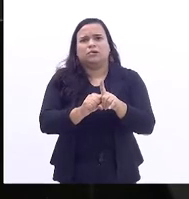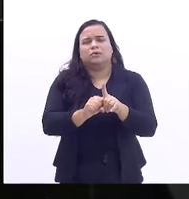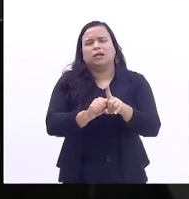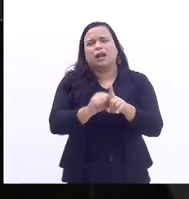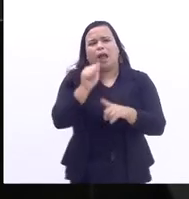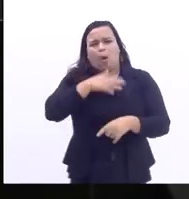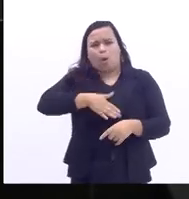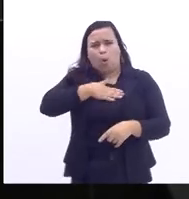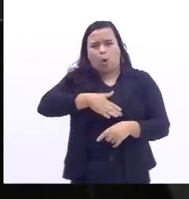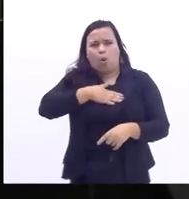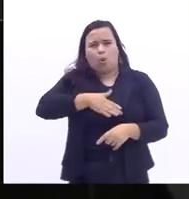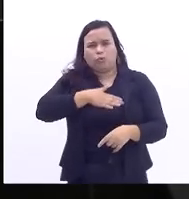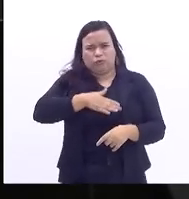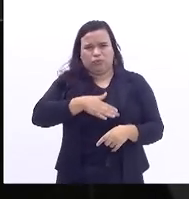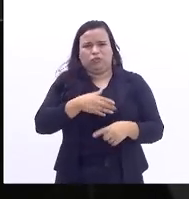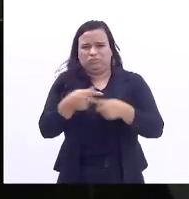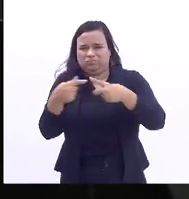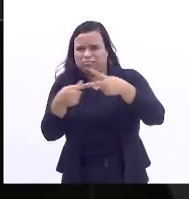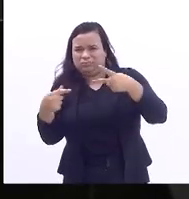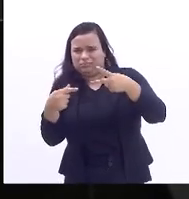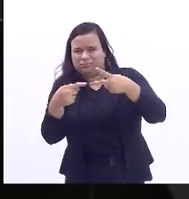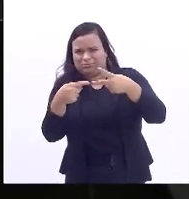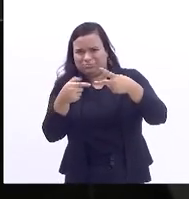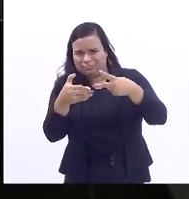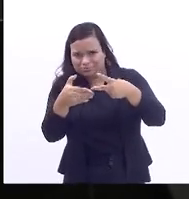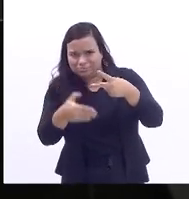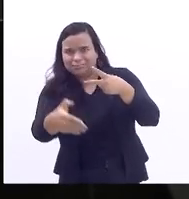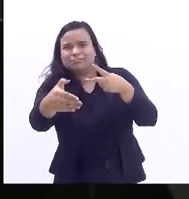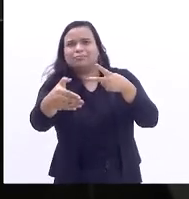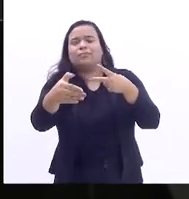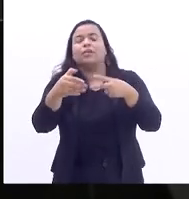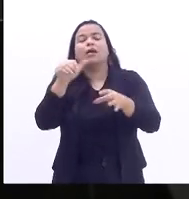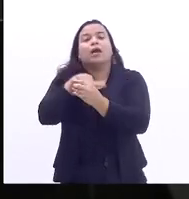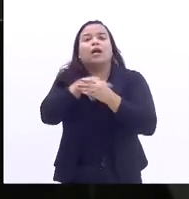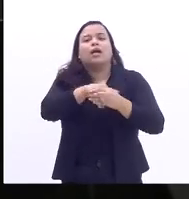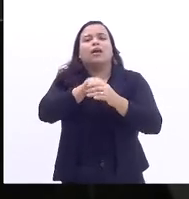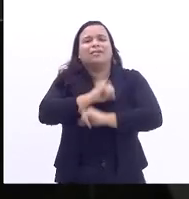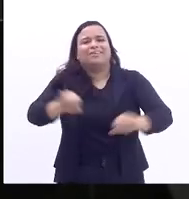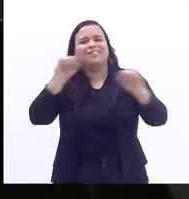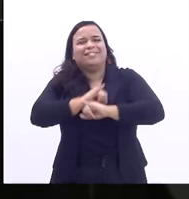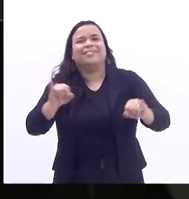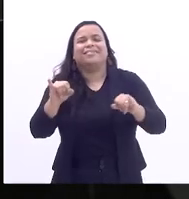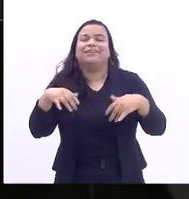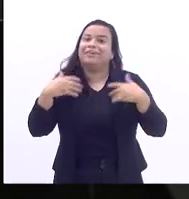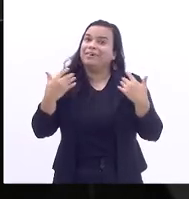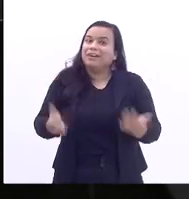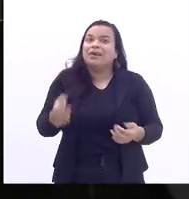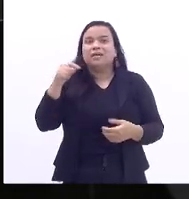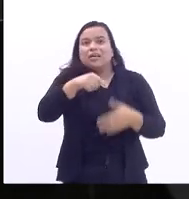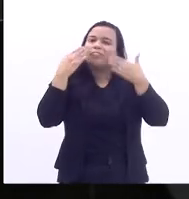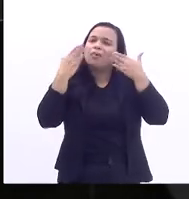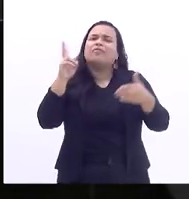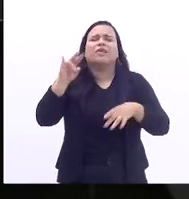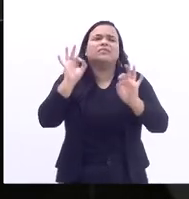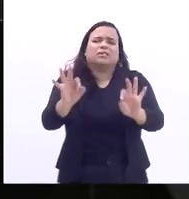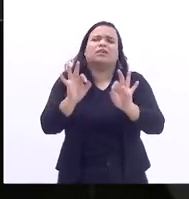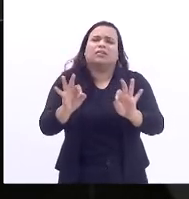agosto, as campanhas eleitorais. isso vai ficar muito claro,